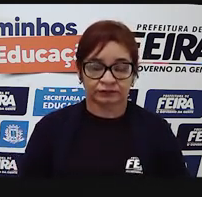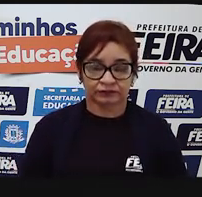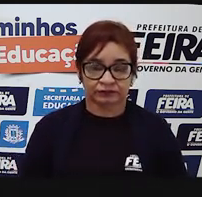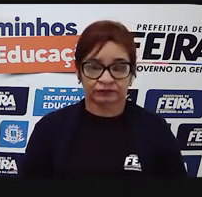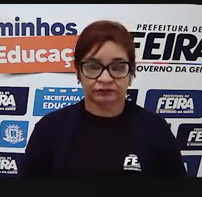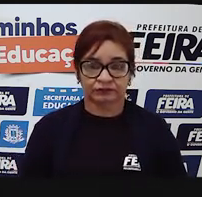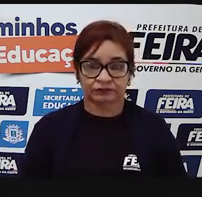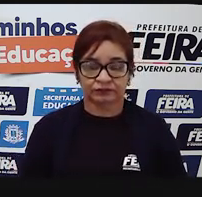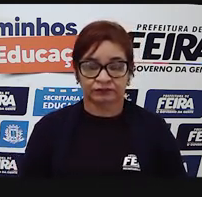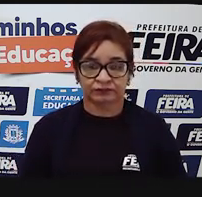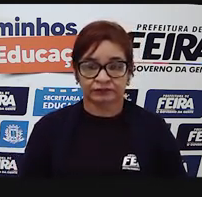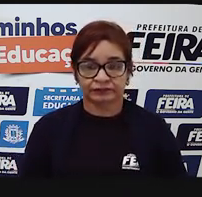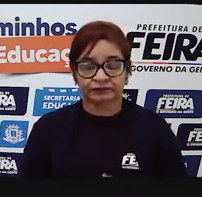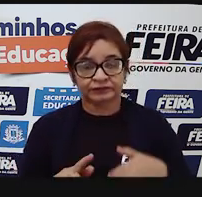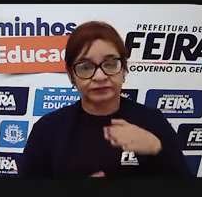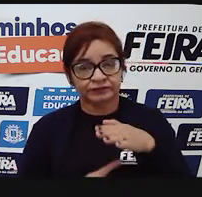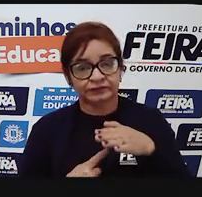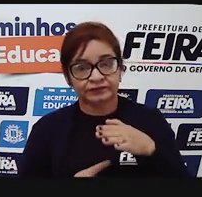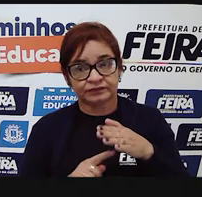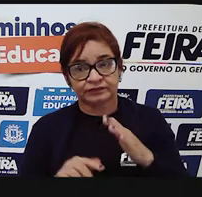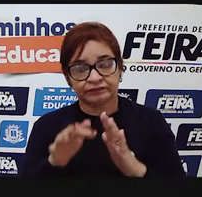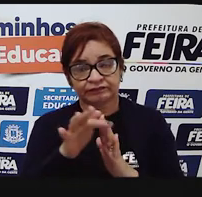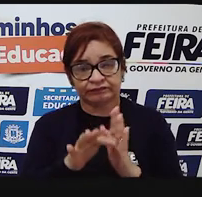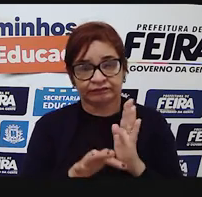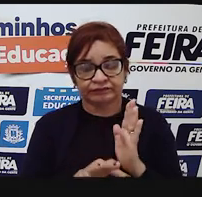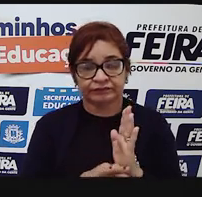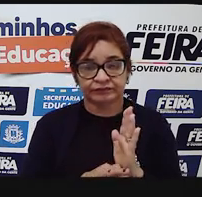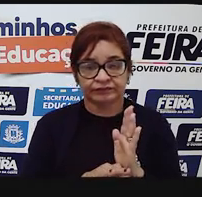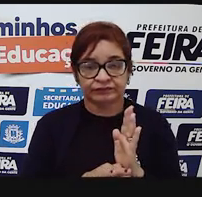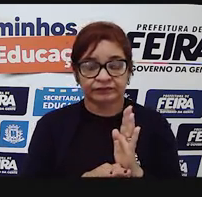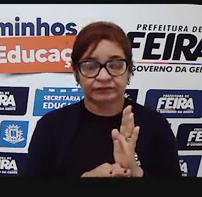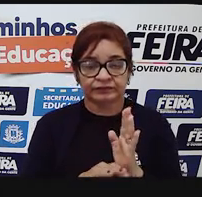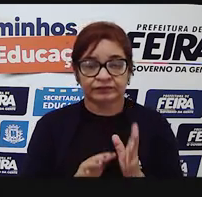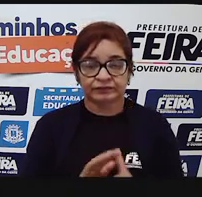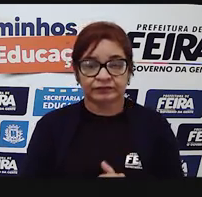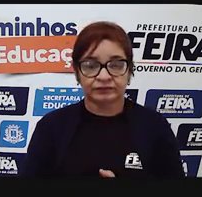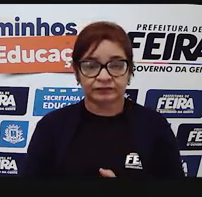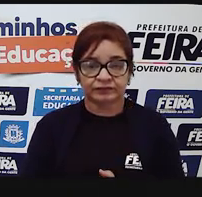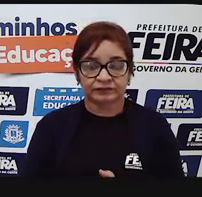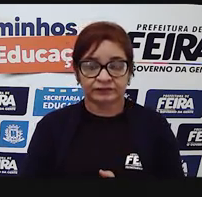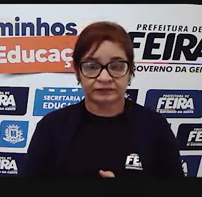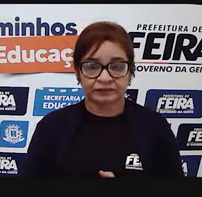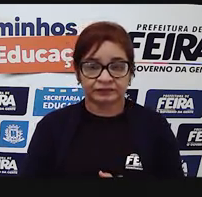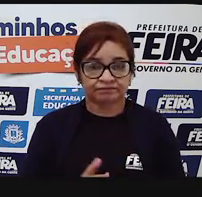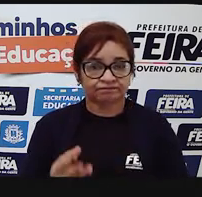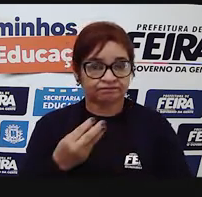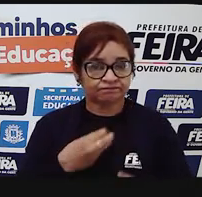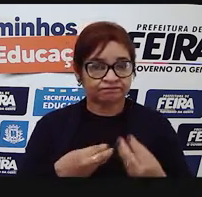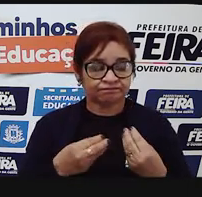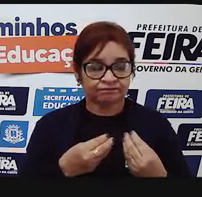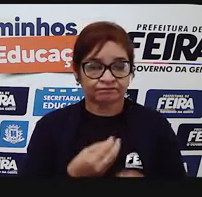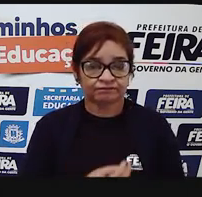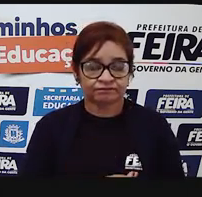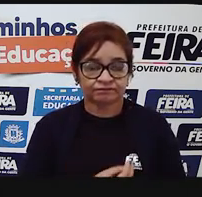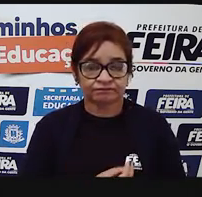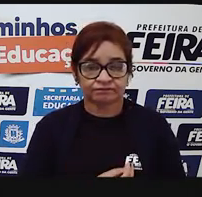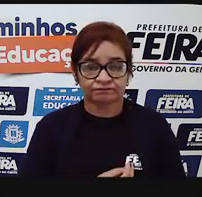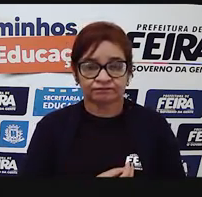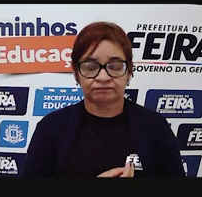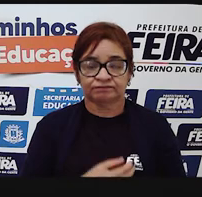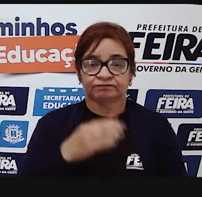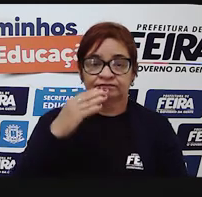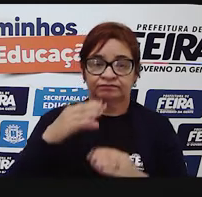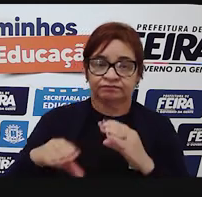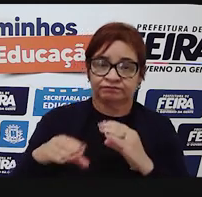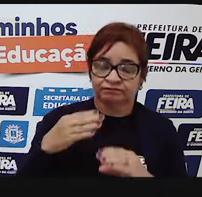Não é? Os gêneros textuais, eles estão impregnando a nossa vida. Em todas as situações de